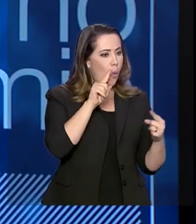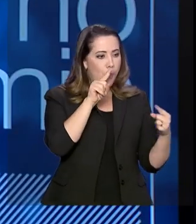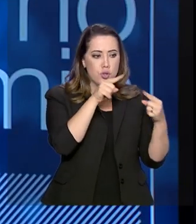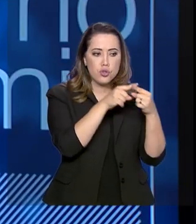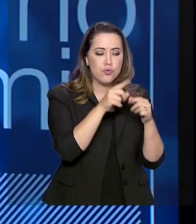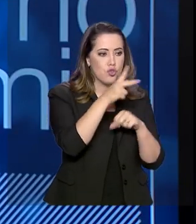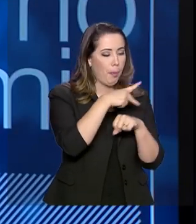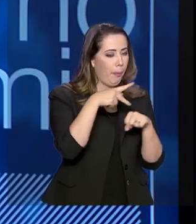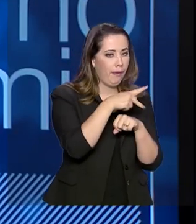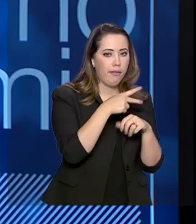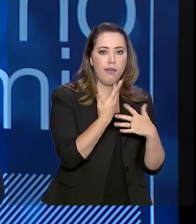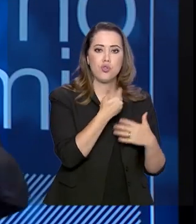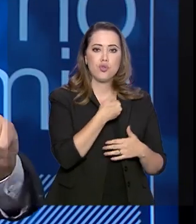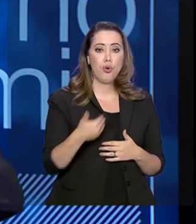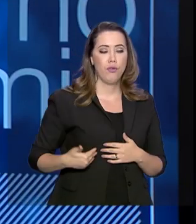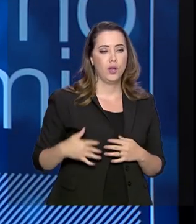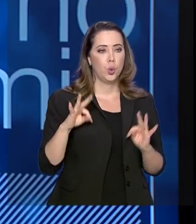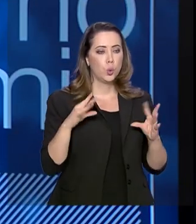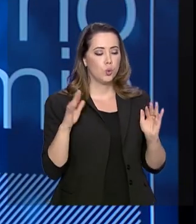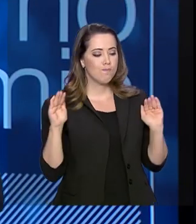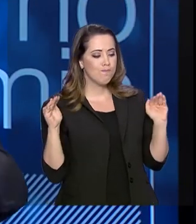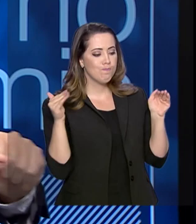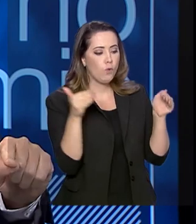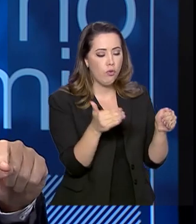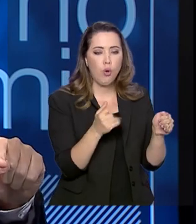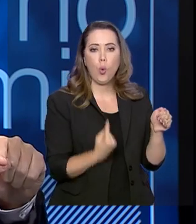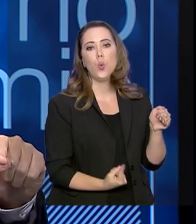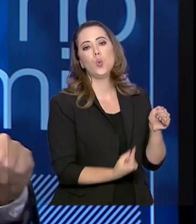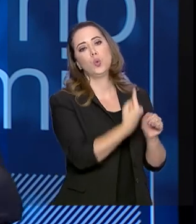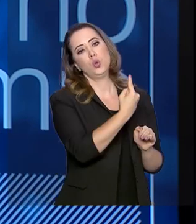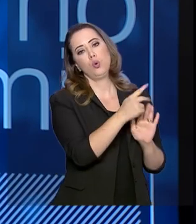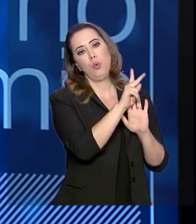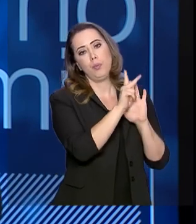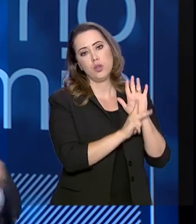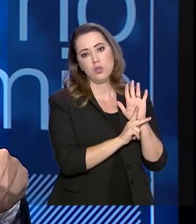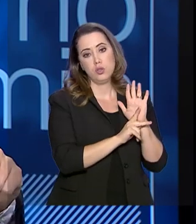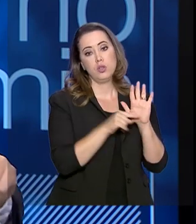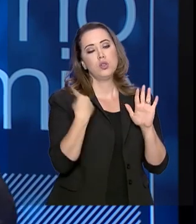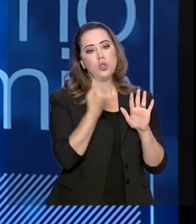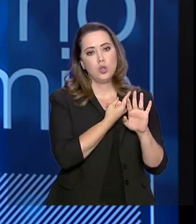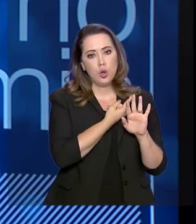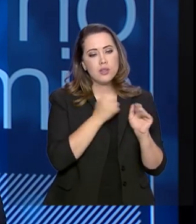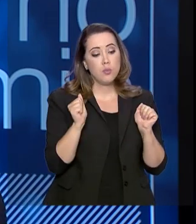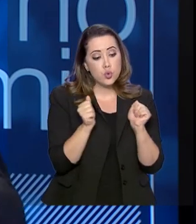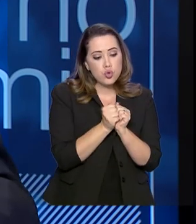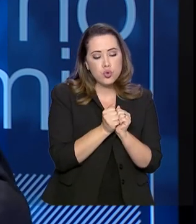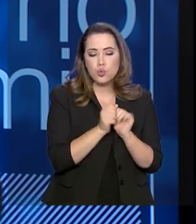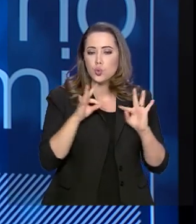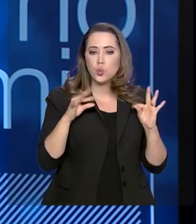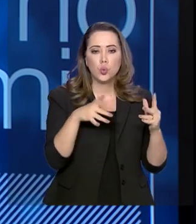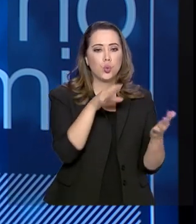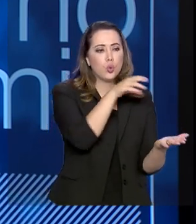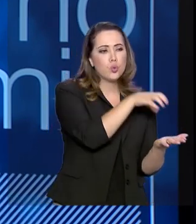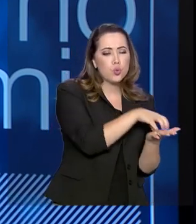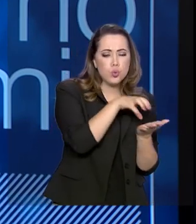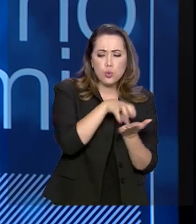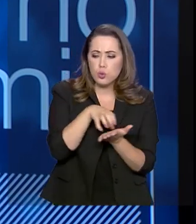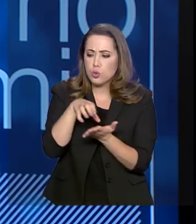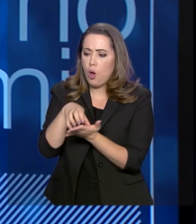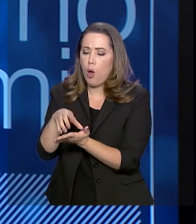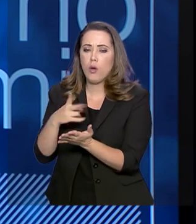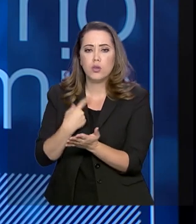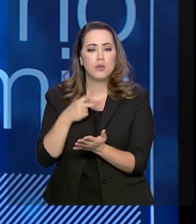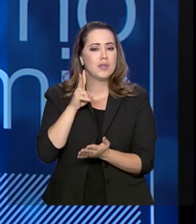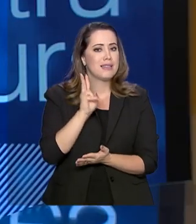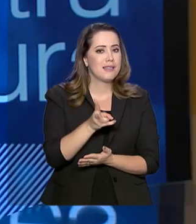todos deverão estar alinhados. E estamos fazendo esse movimento de forma transversal, ao mesmo tempo, em todos os órgãos, para que todos caminhem na